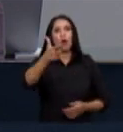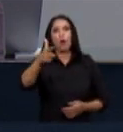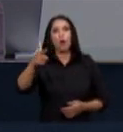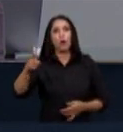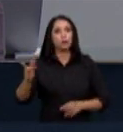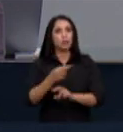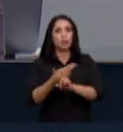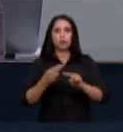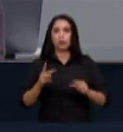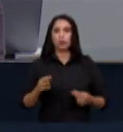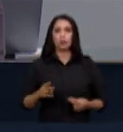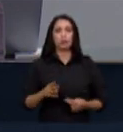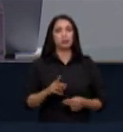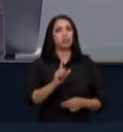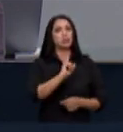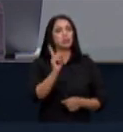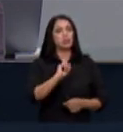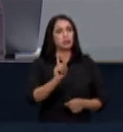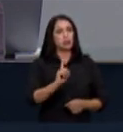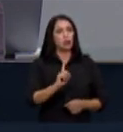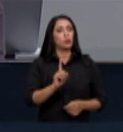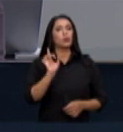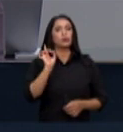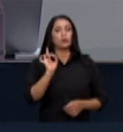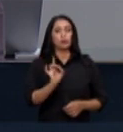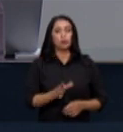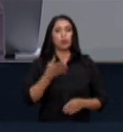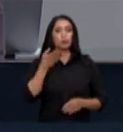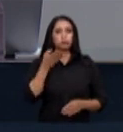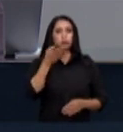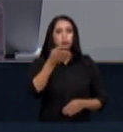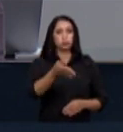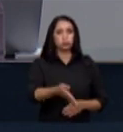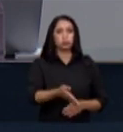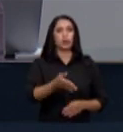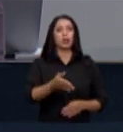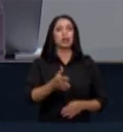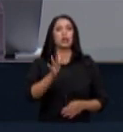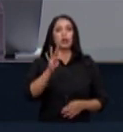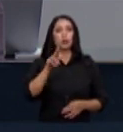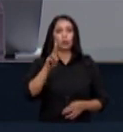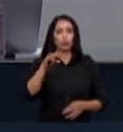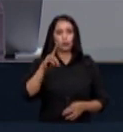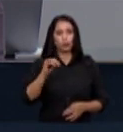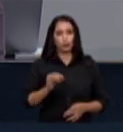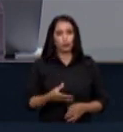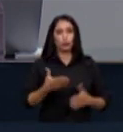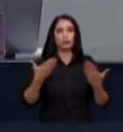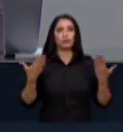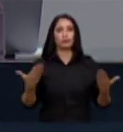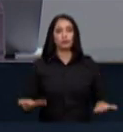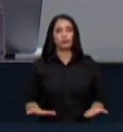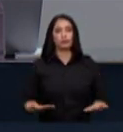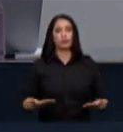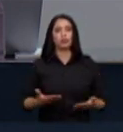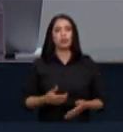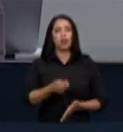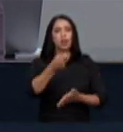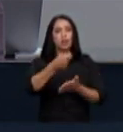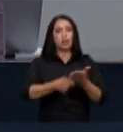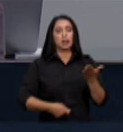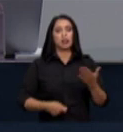propósitos nem deve ser contingenciado e finalmente eu relato